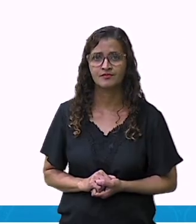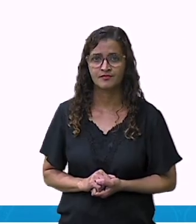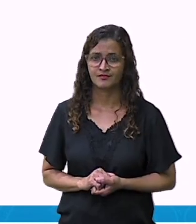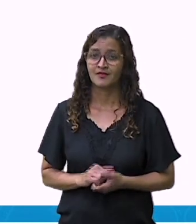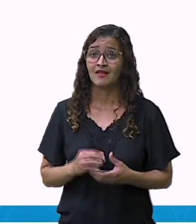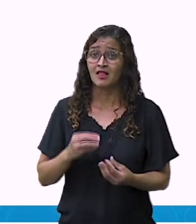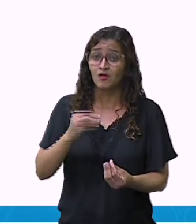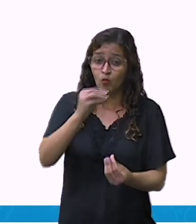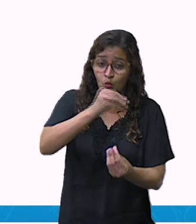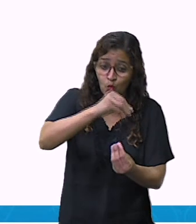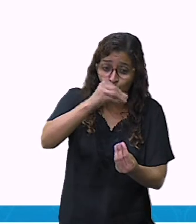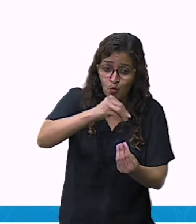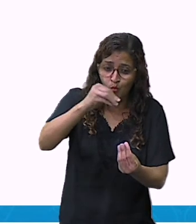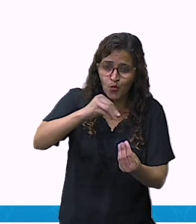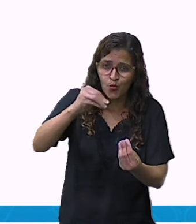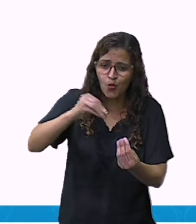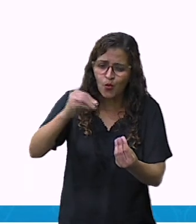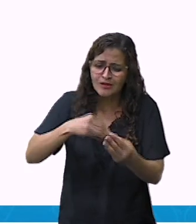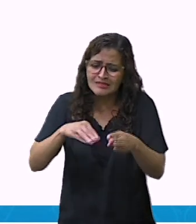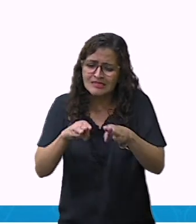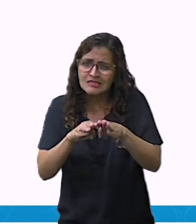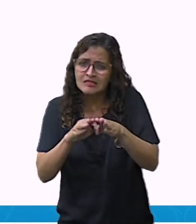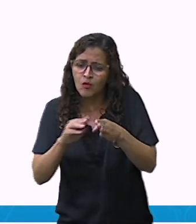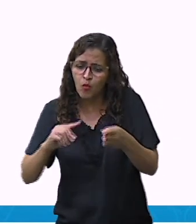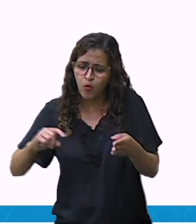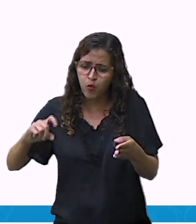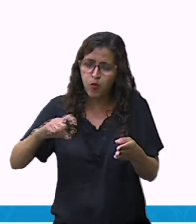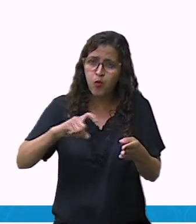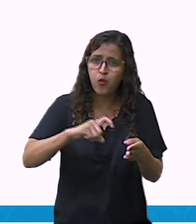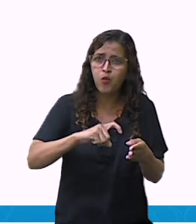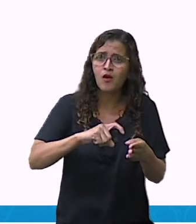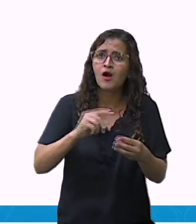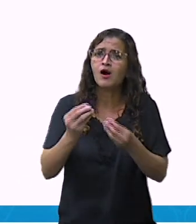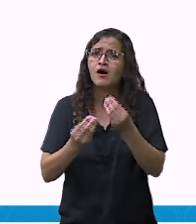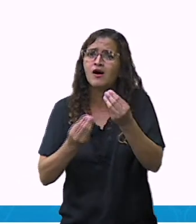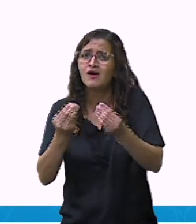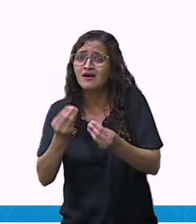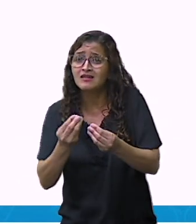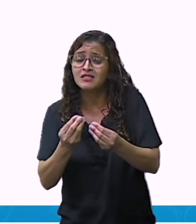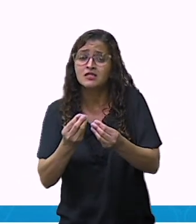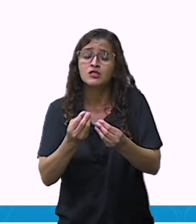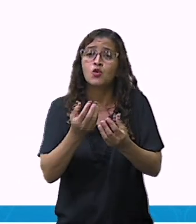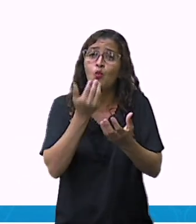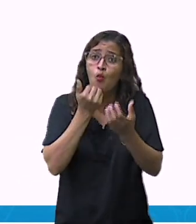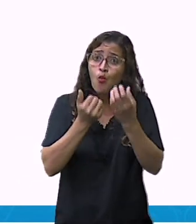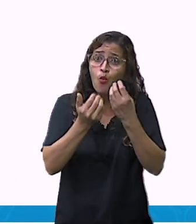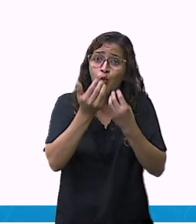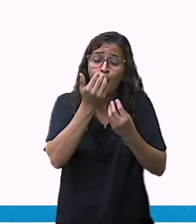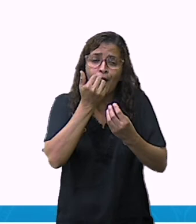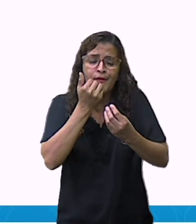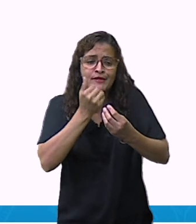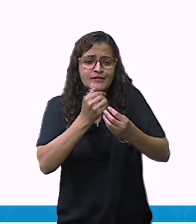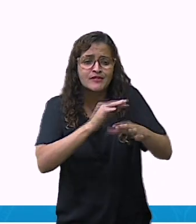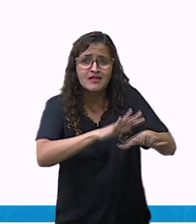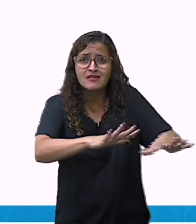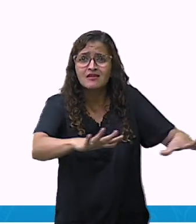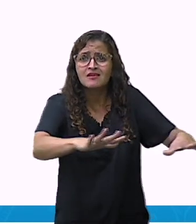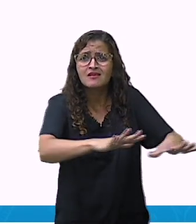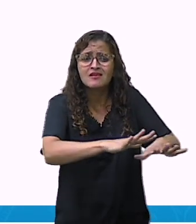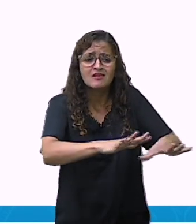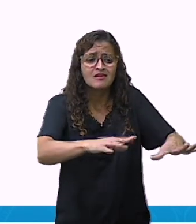Muitos fungos e bactérias se alimentam da matéria orgânica livre no